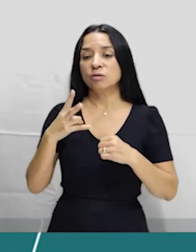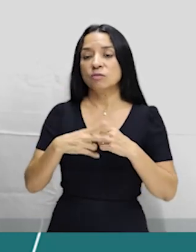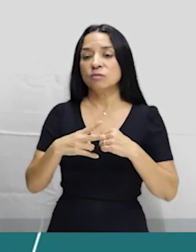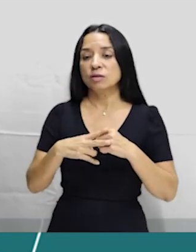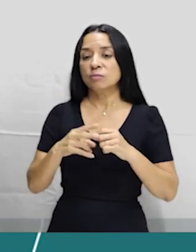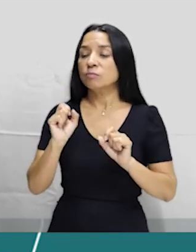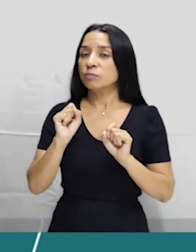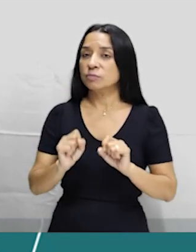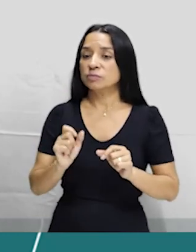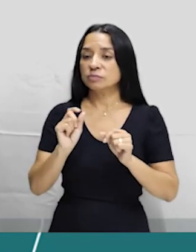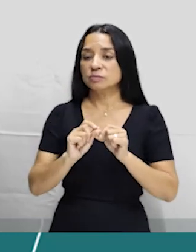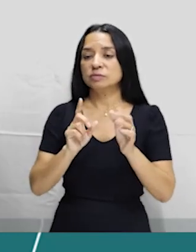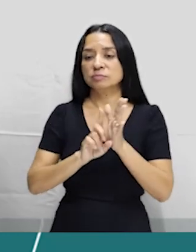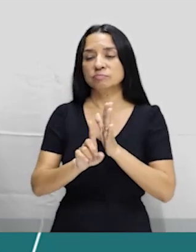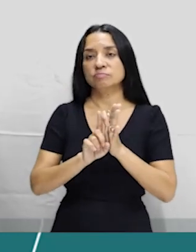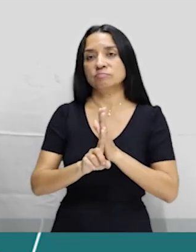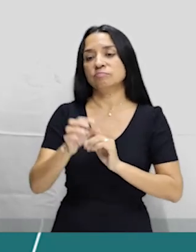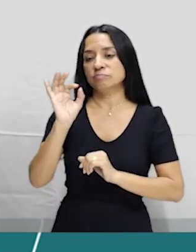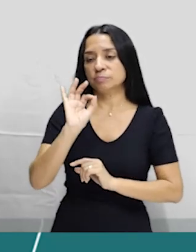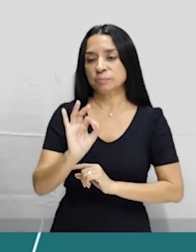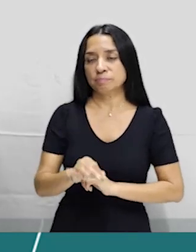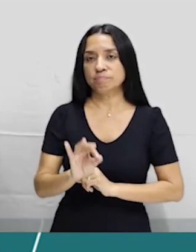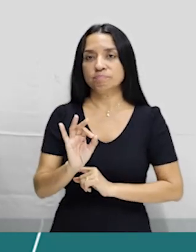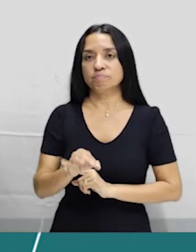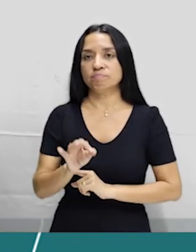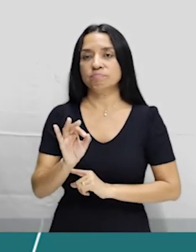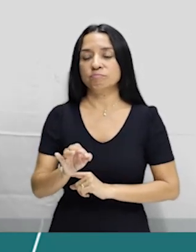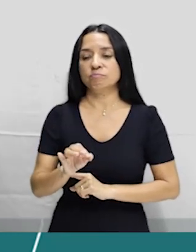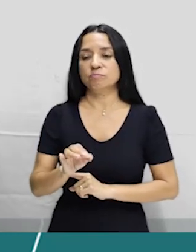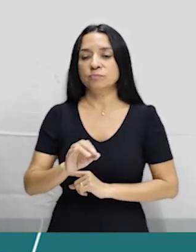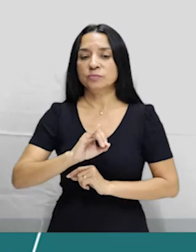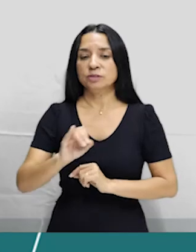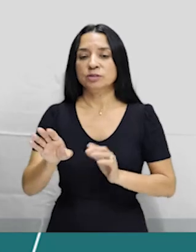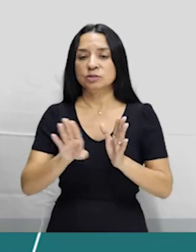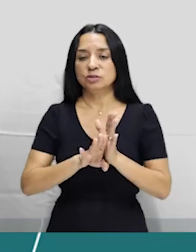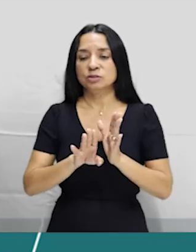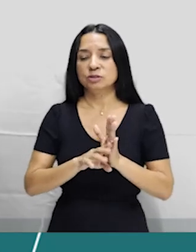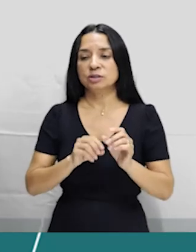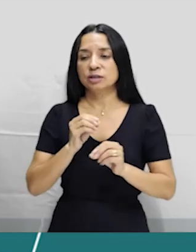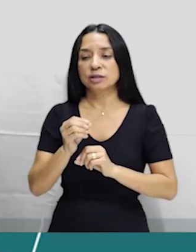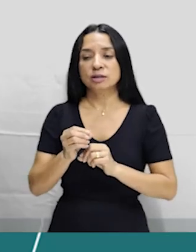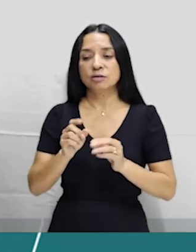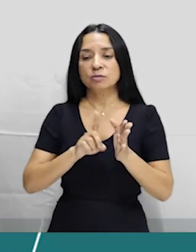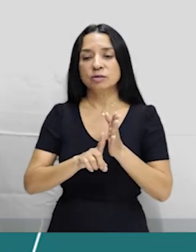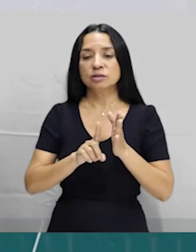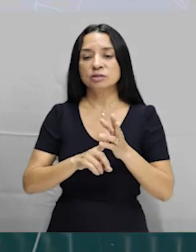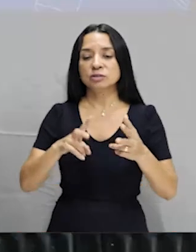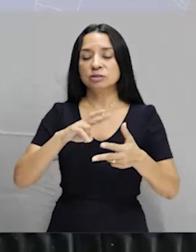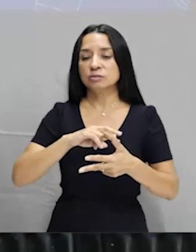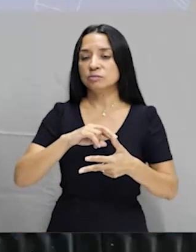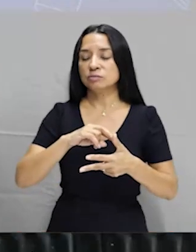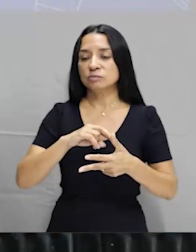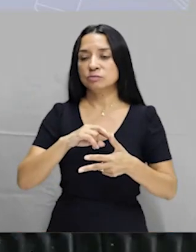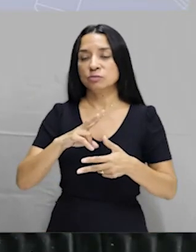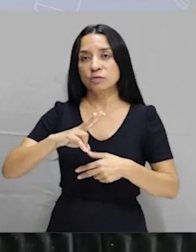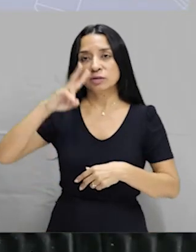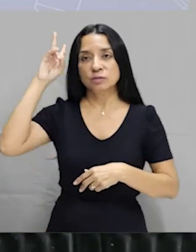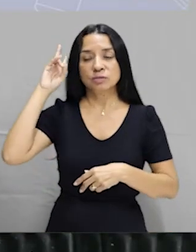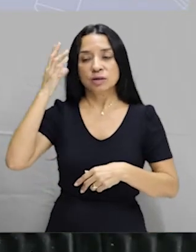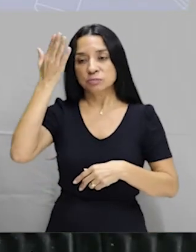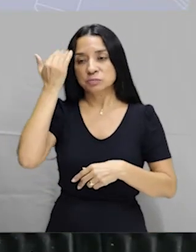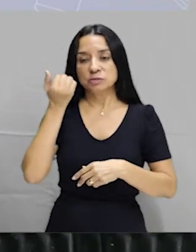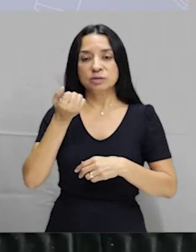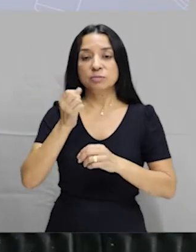poder fazer essa questão correta. Se chegar no, fosse uma questão de vestibular e eu não soubesse conjugação verbal,